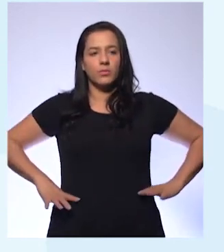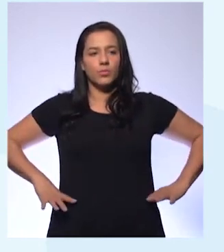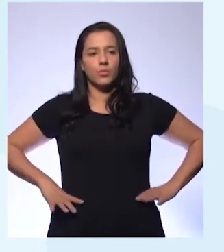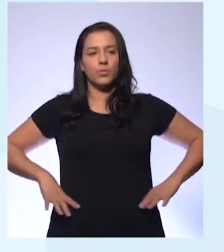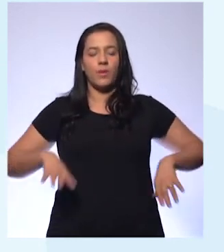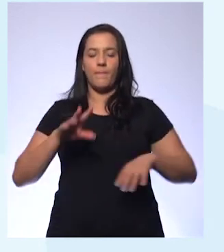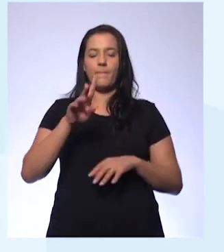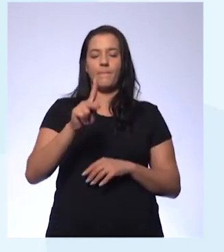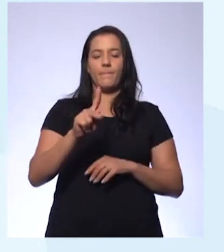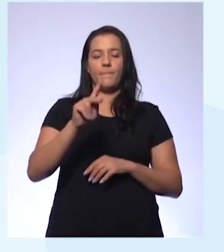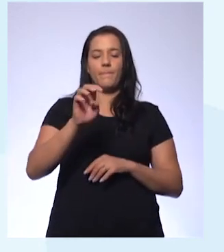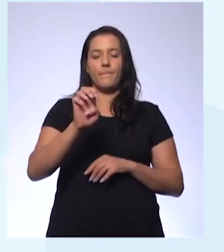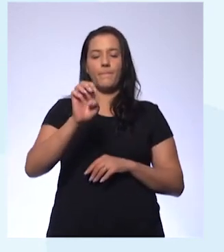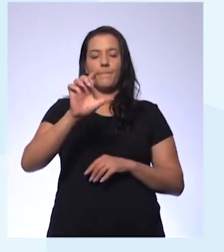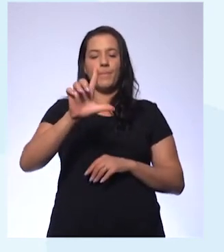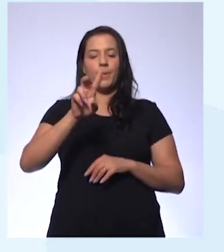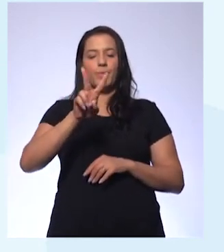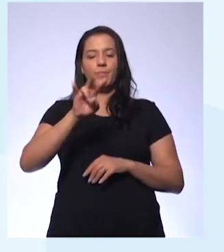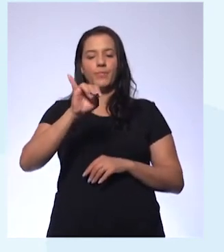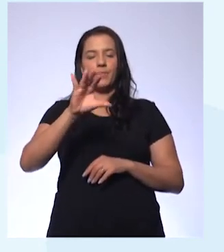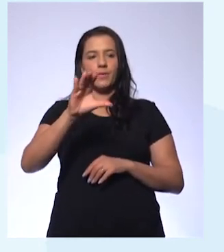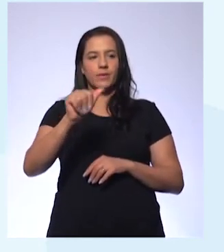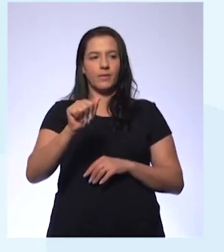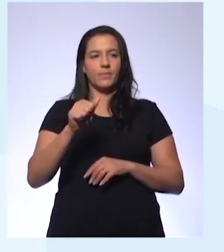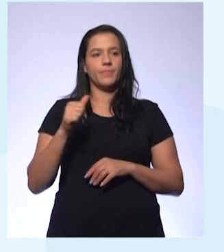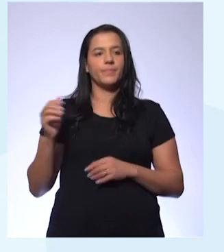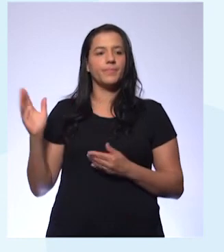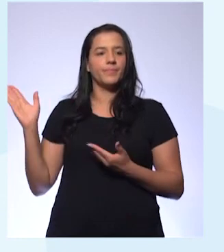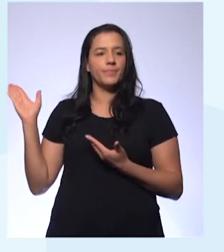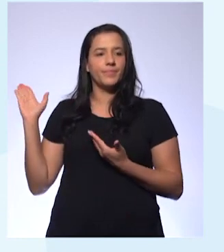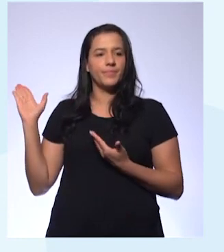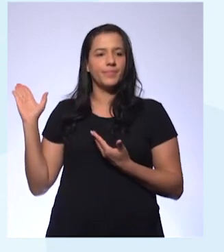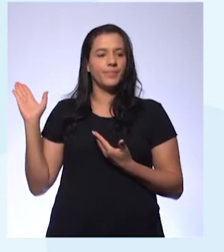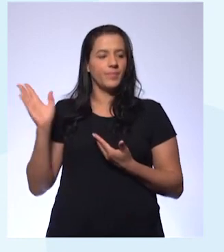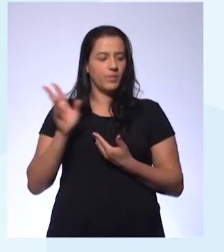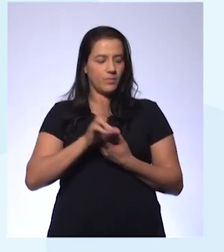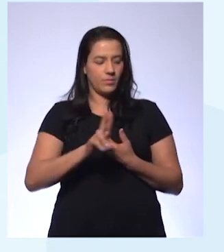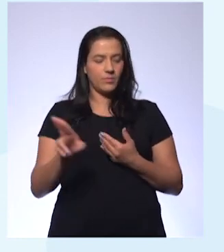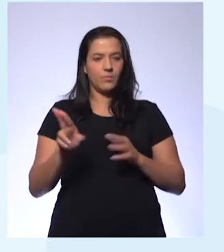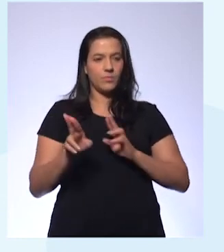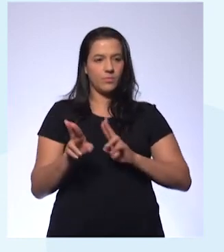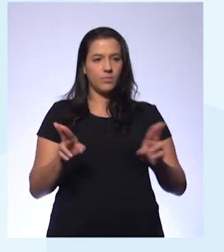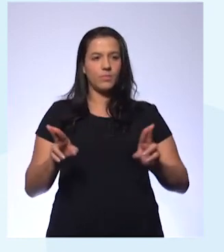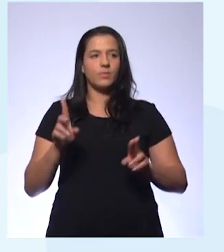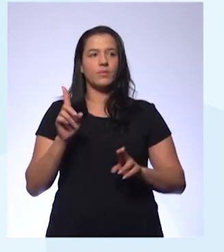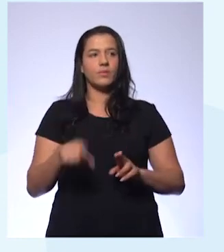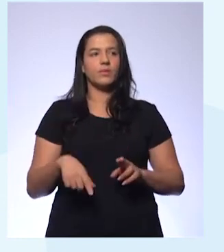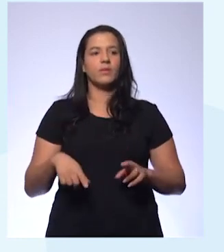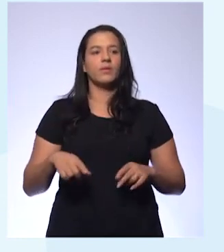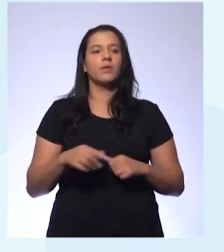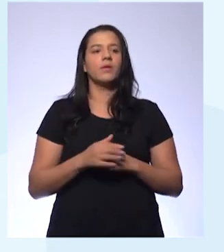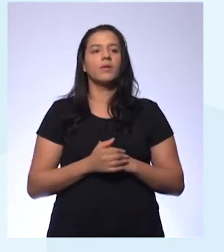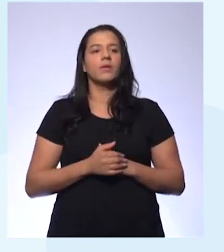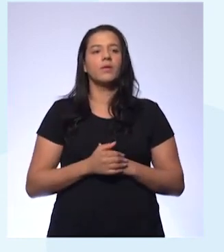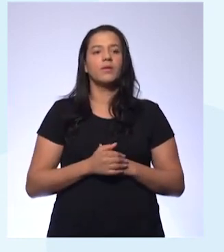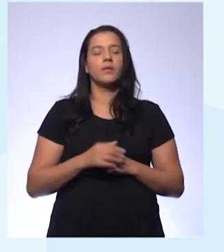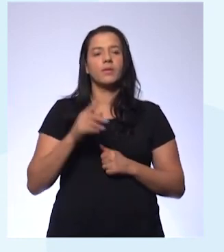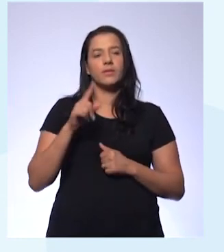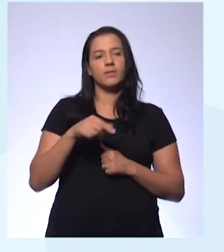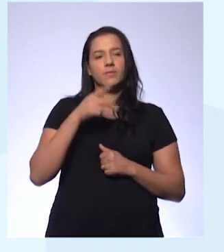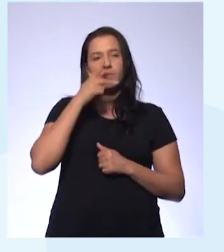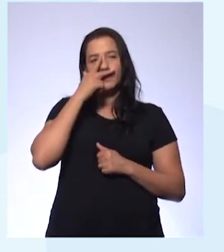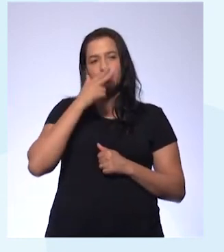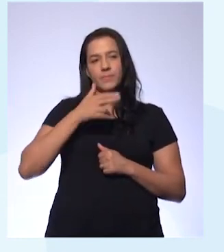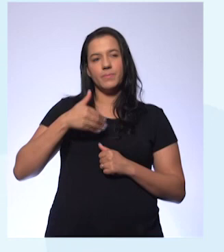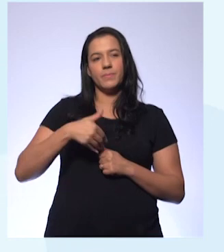bom? E aí você vai ter o ornitesquiano, que está ligado à cintura das aves. Então, a gente diz que esse aí foi